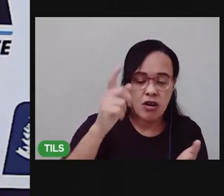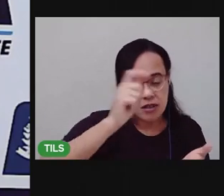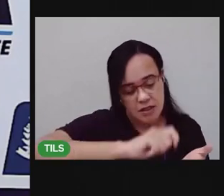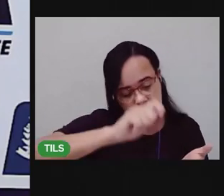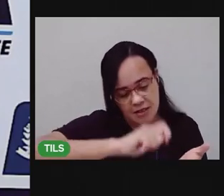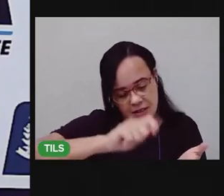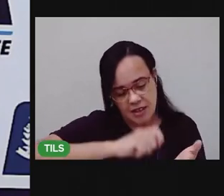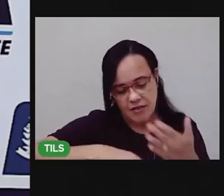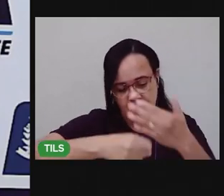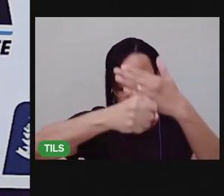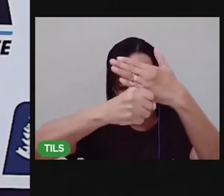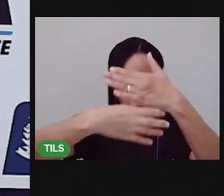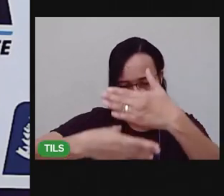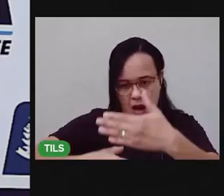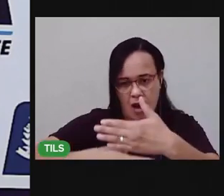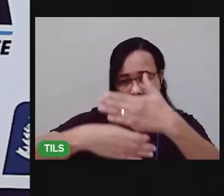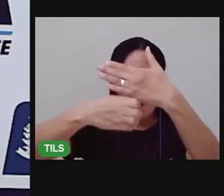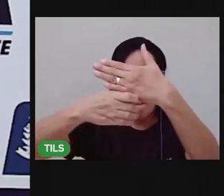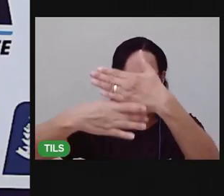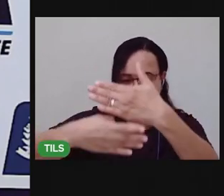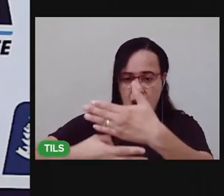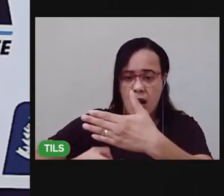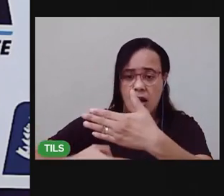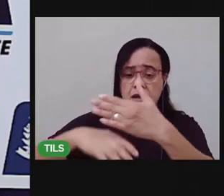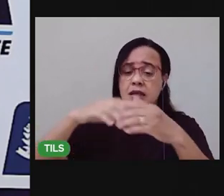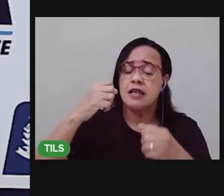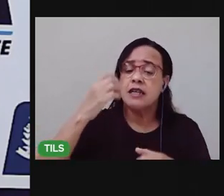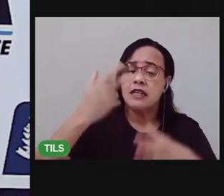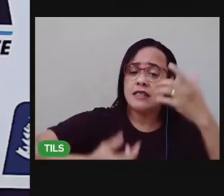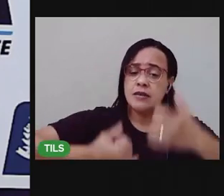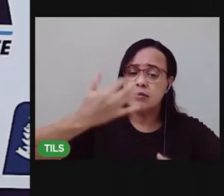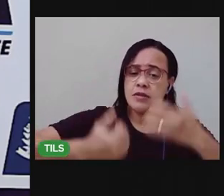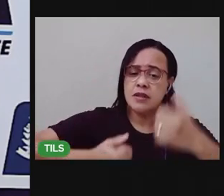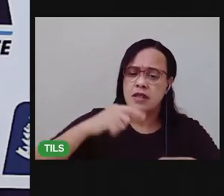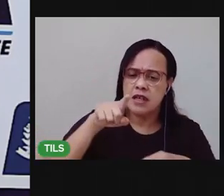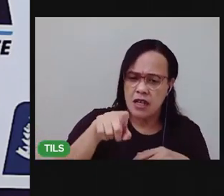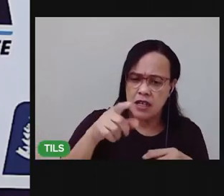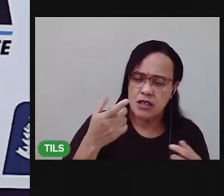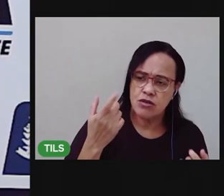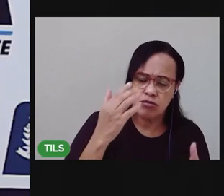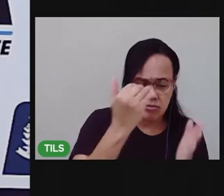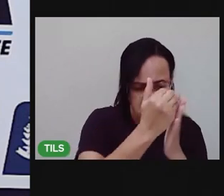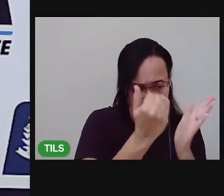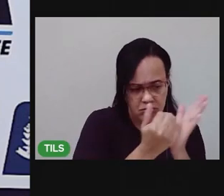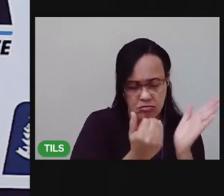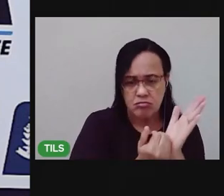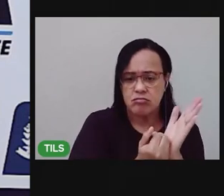Contando para mim. Se você conseguiu fazer a lista dos brinquedos que você tem para doação.